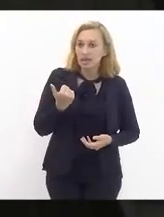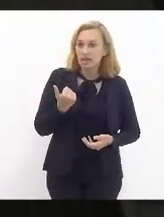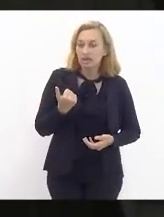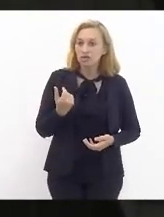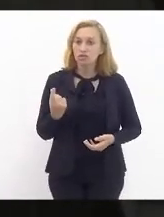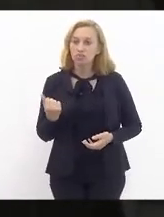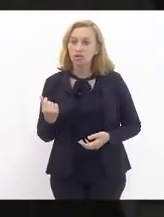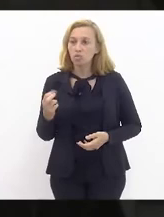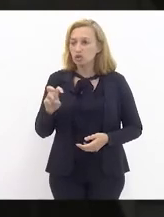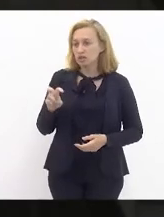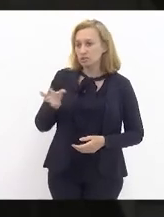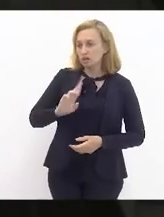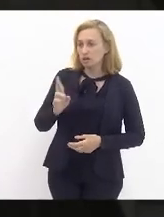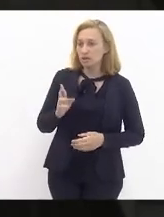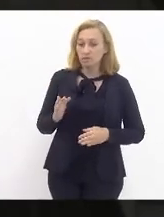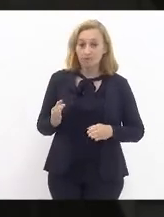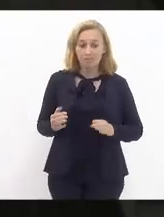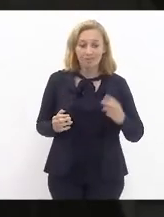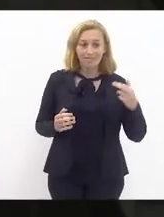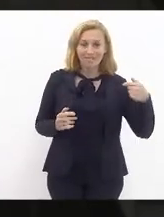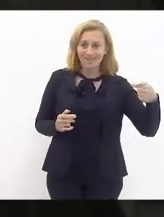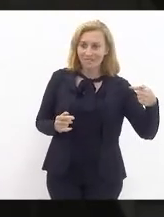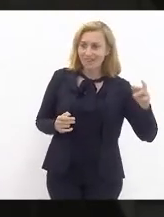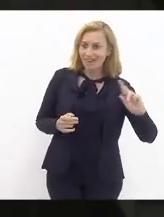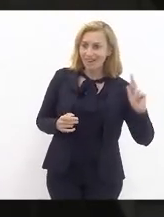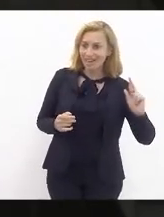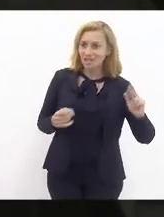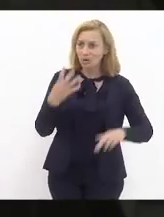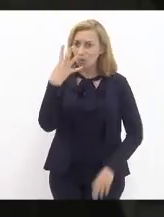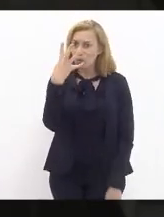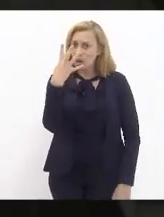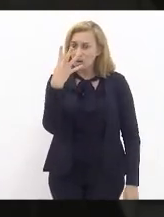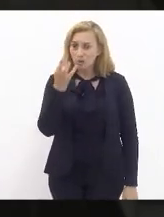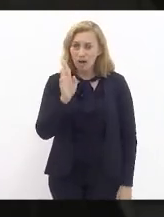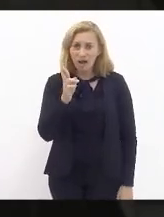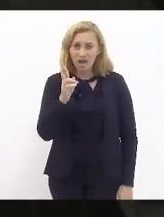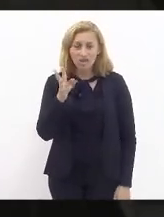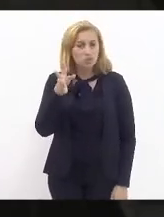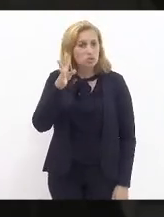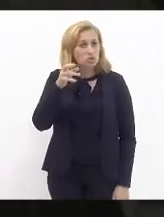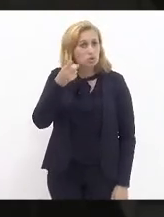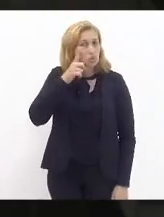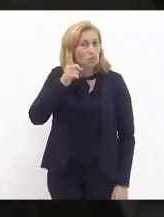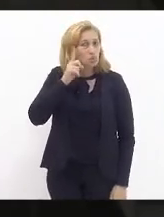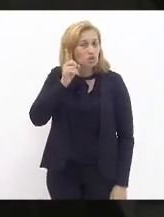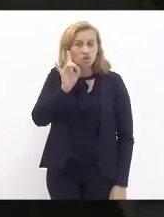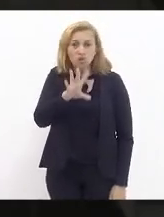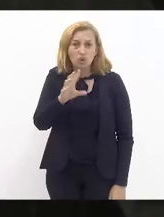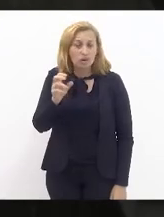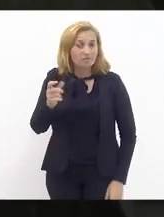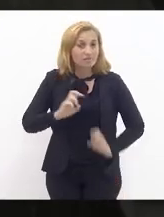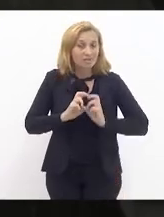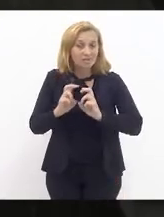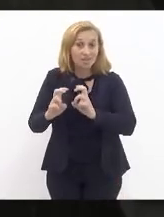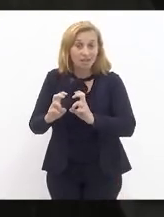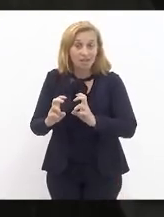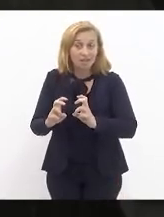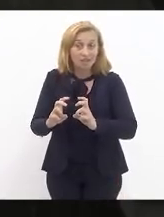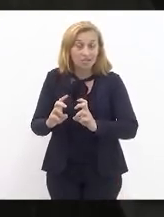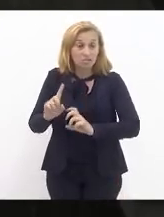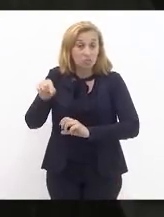reais para sete. São quatro reais por dia, só no trem, porque a maioria